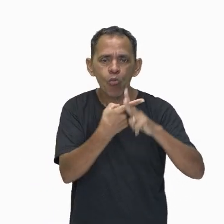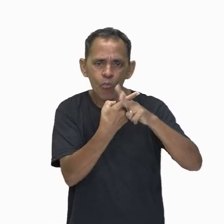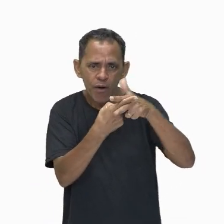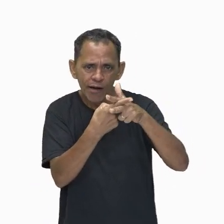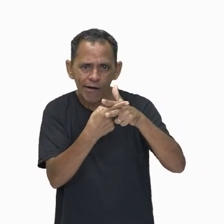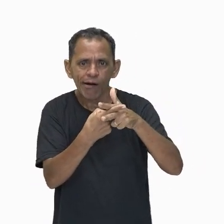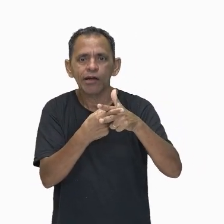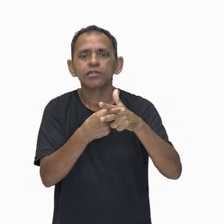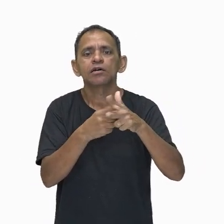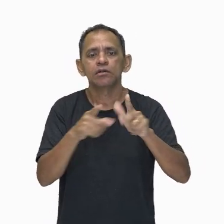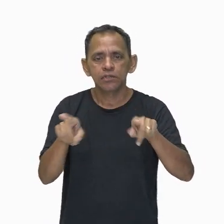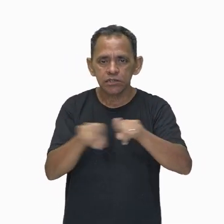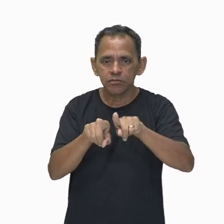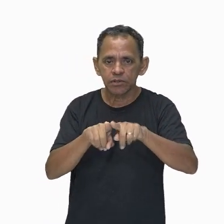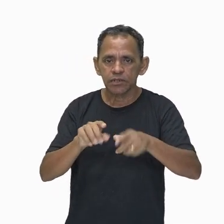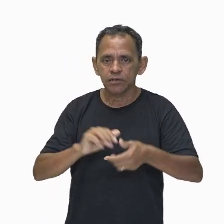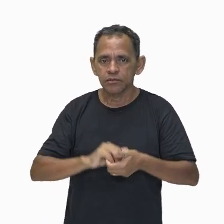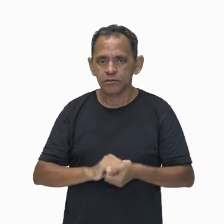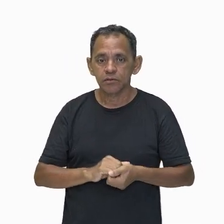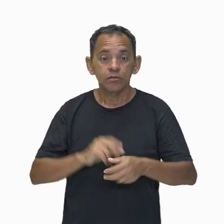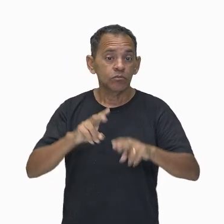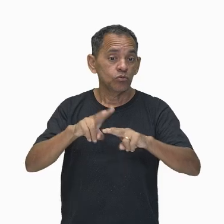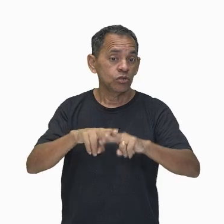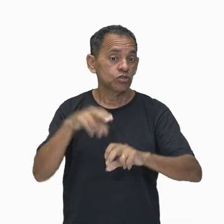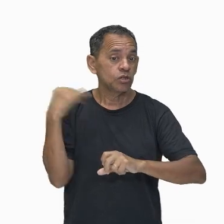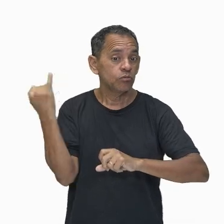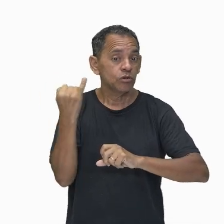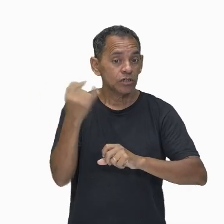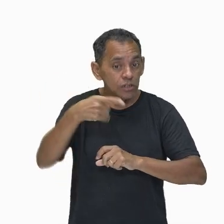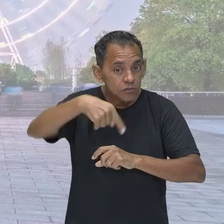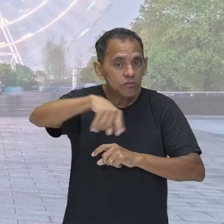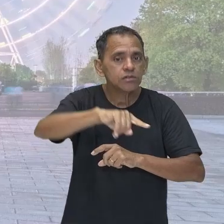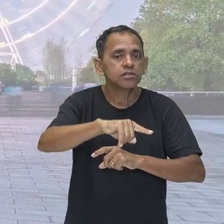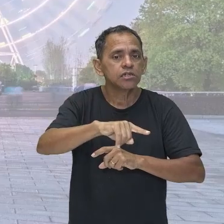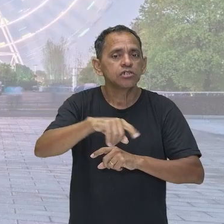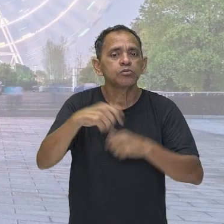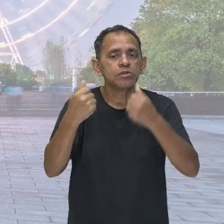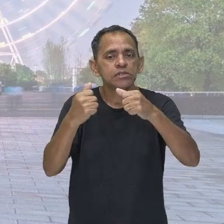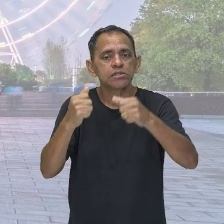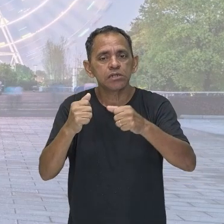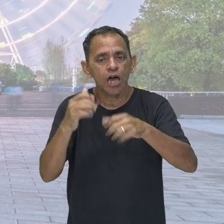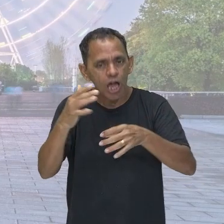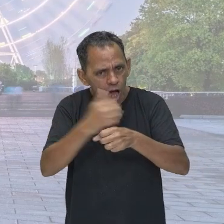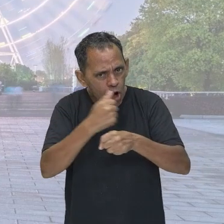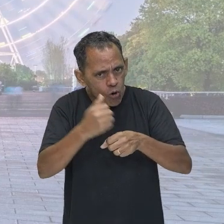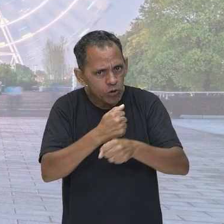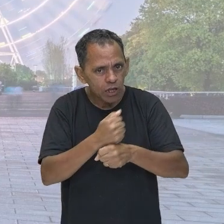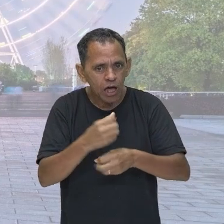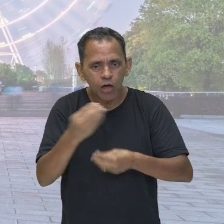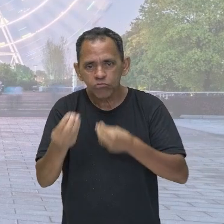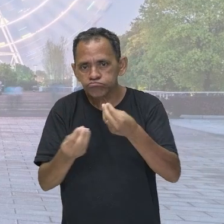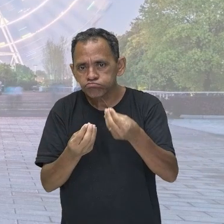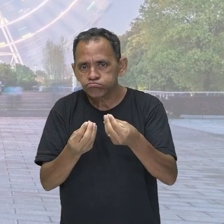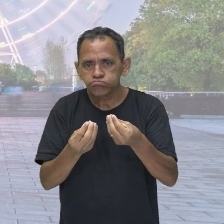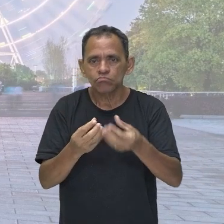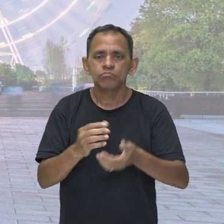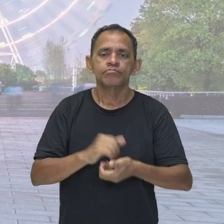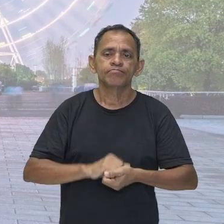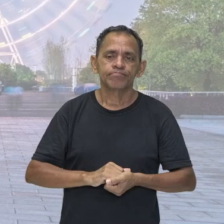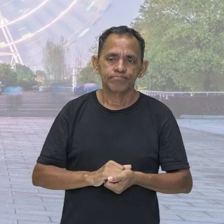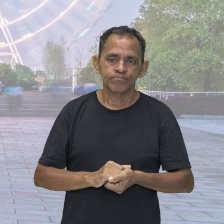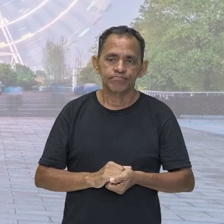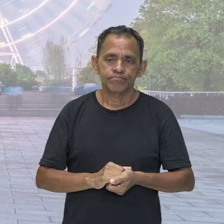exatamente por isso a importância de nós calcularmos a energia mecânica. Gente,